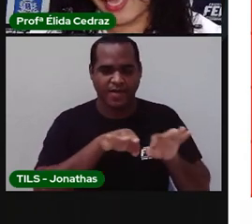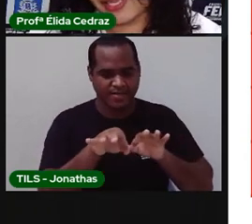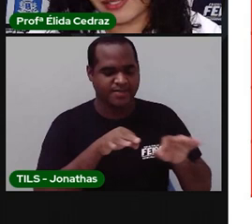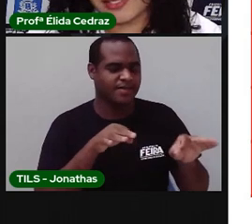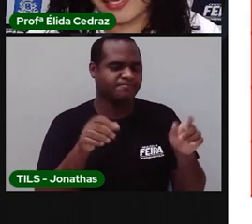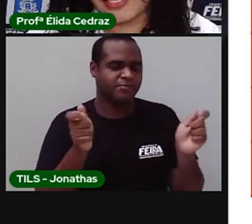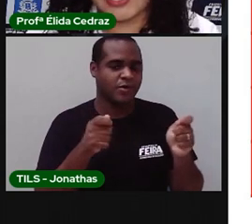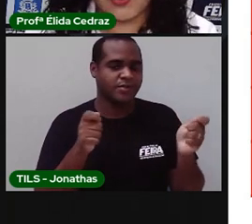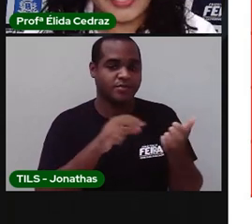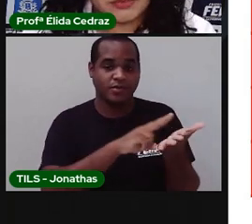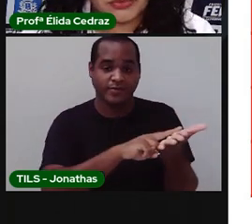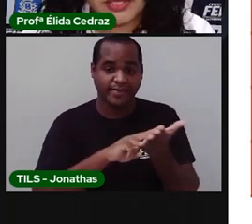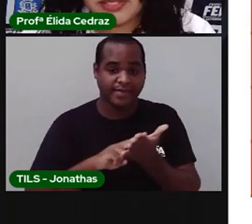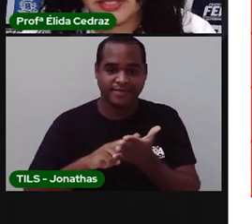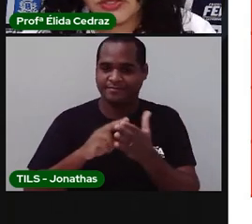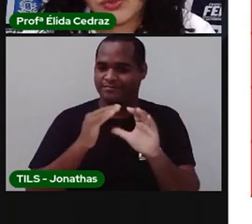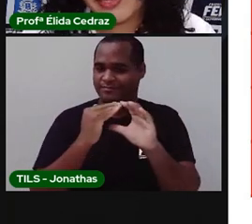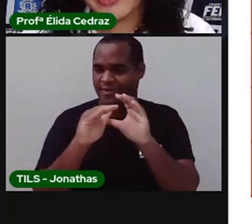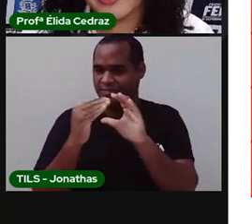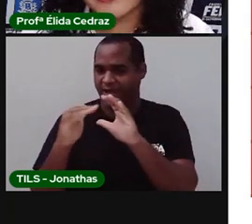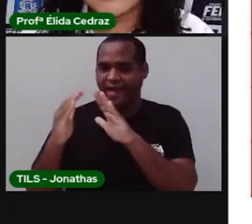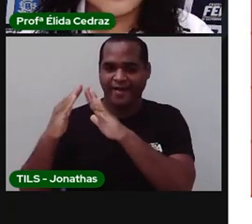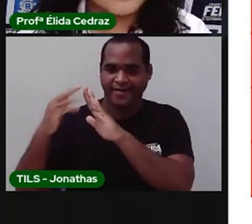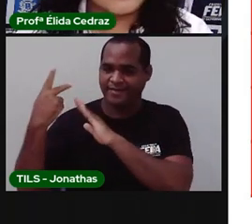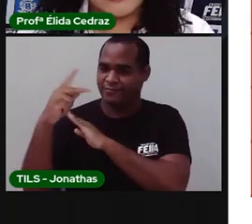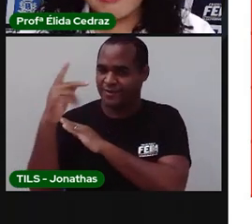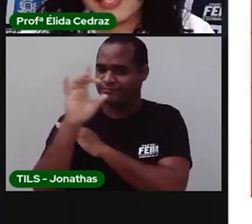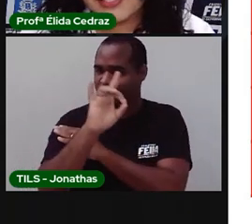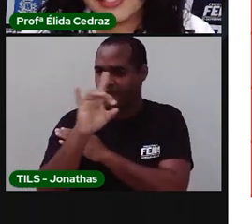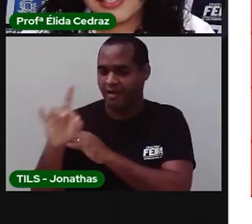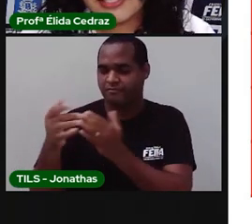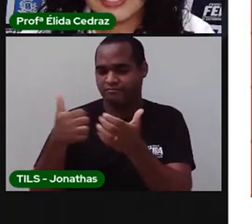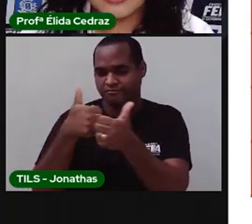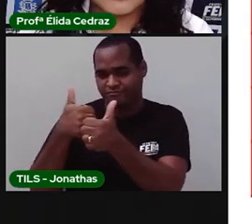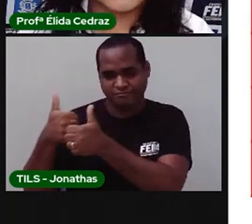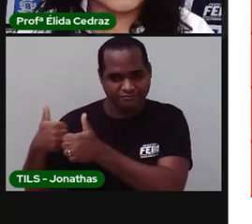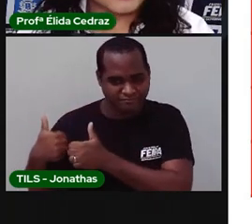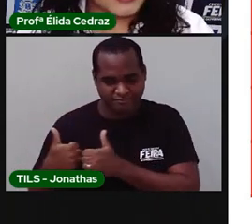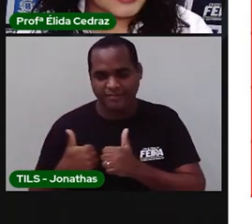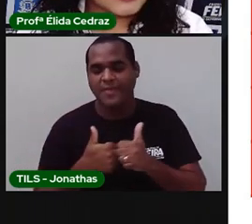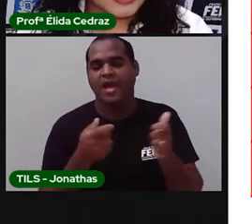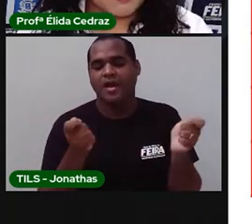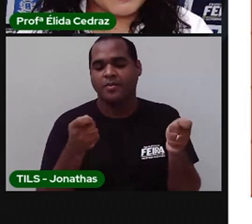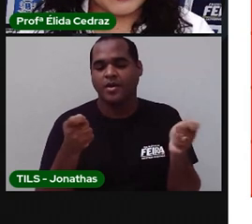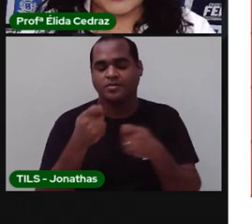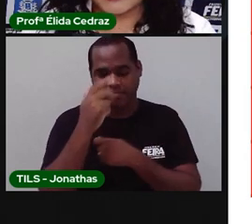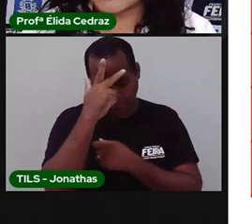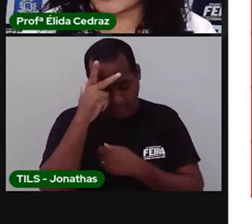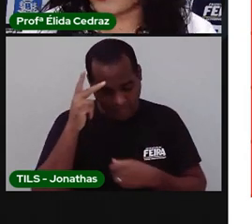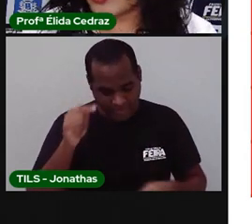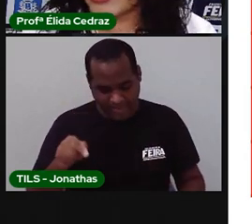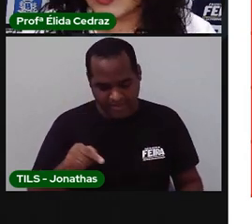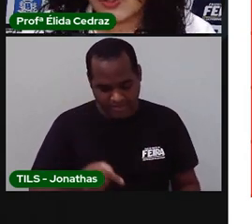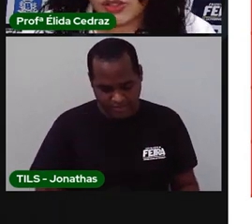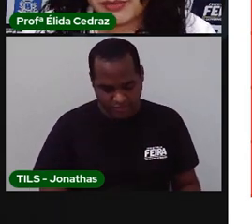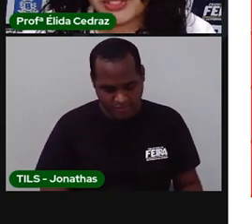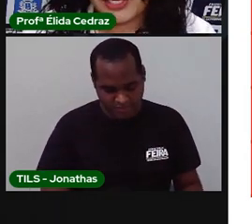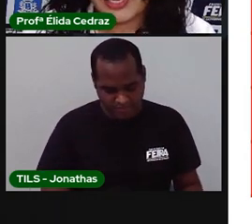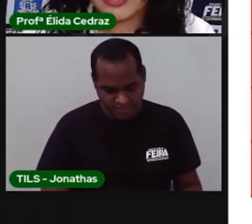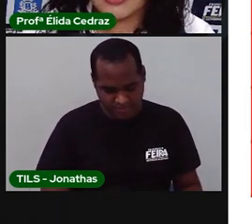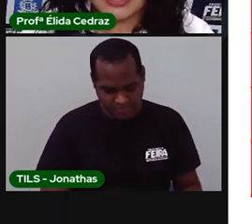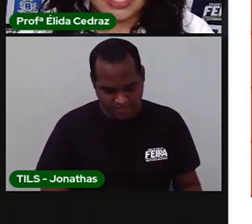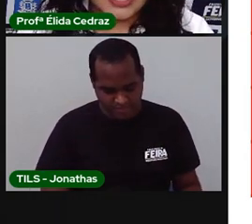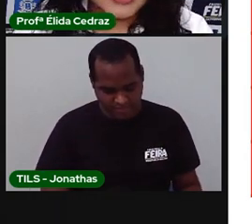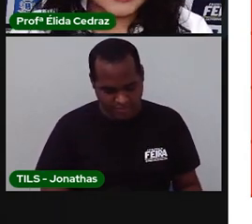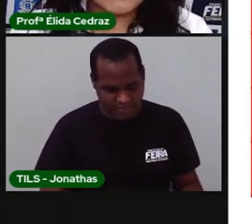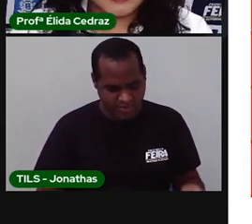leva as cartas aí, a correspondência na sua casa, na vizinhança, ele recebe aquela sacola enorme de